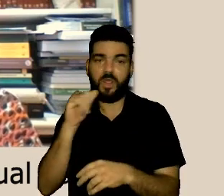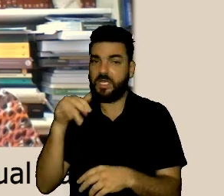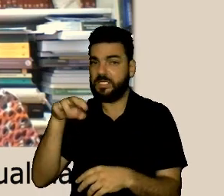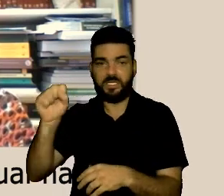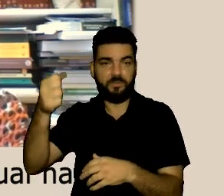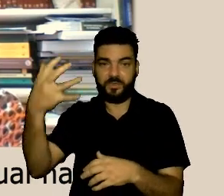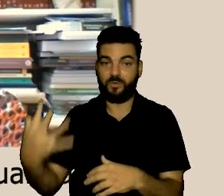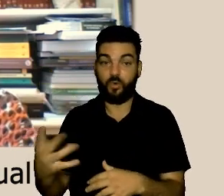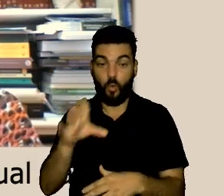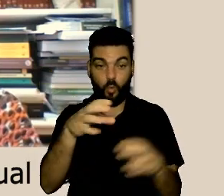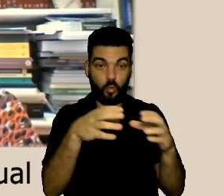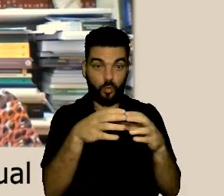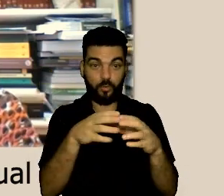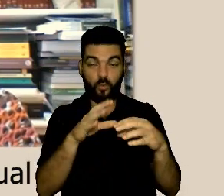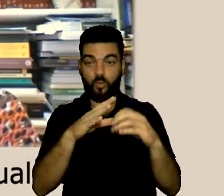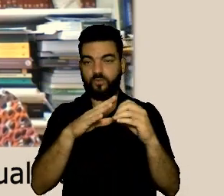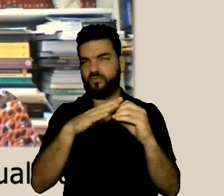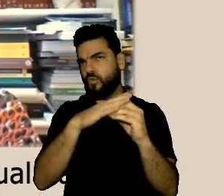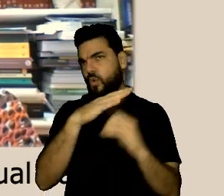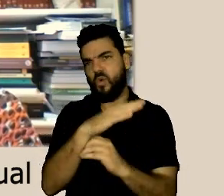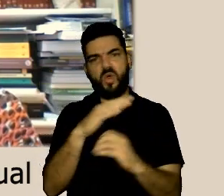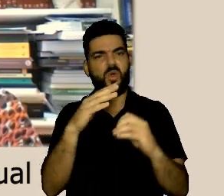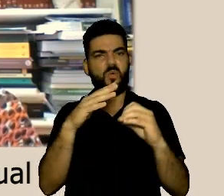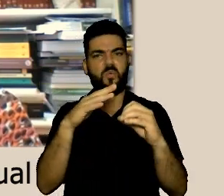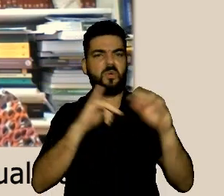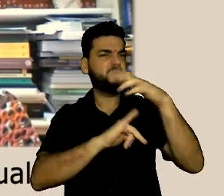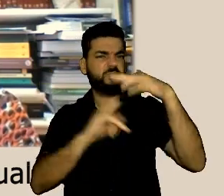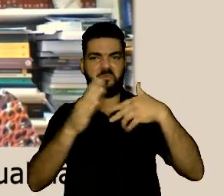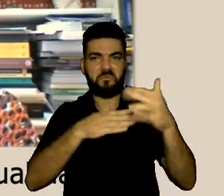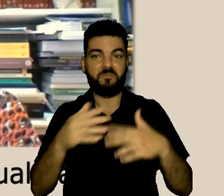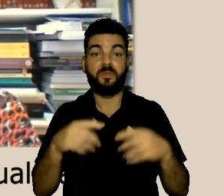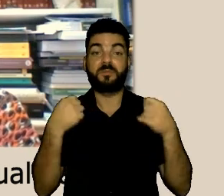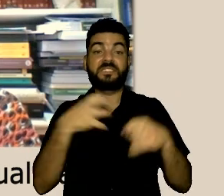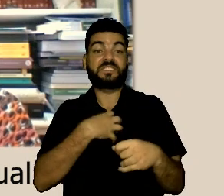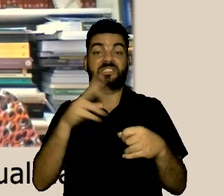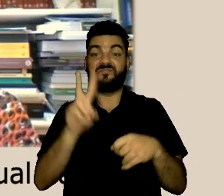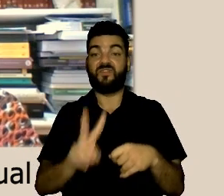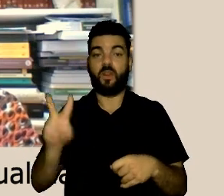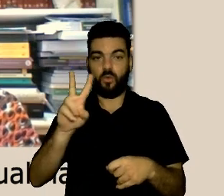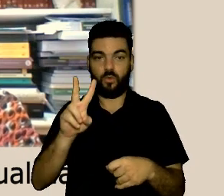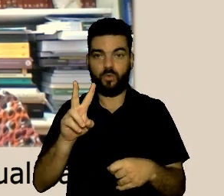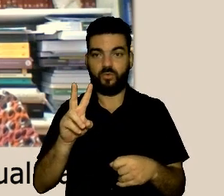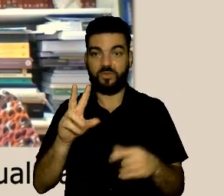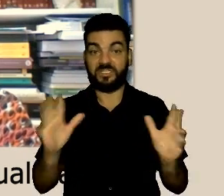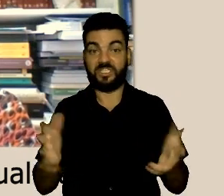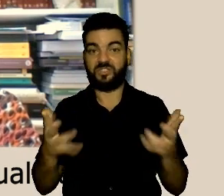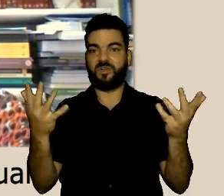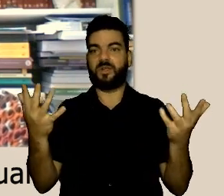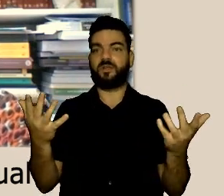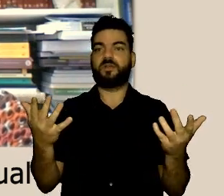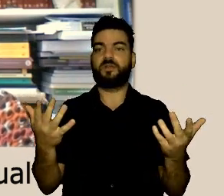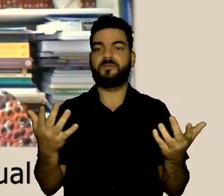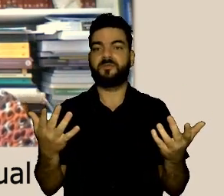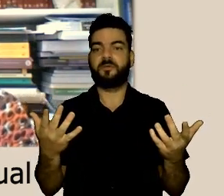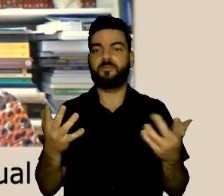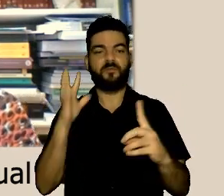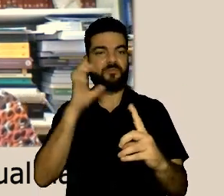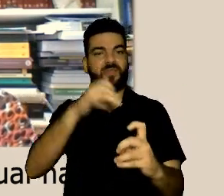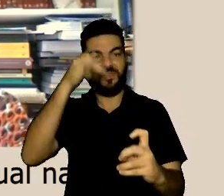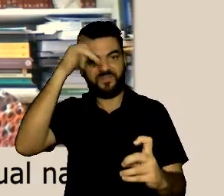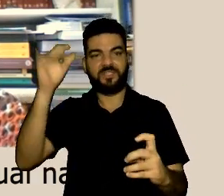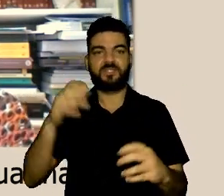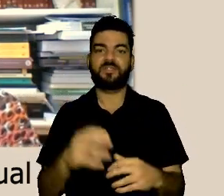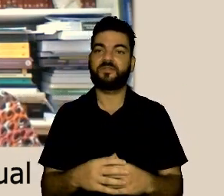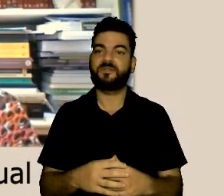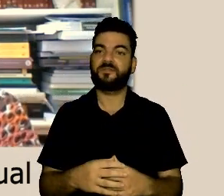alguns preceitos exatamente como o doutor Inês colocou a organização ela tem que ter esse